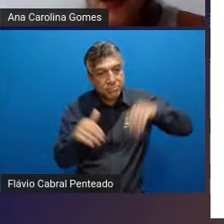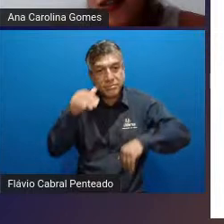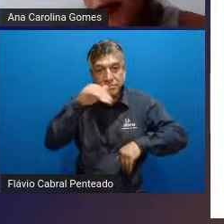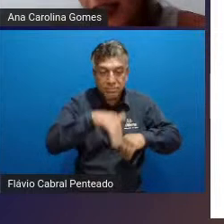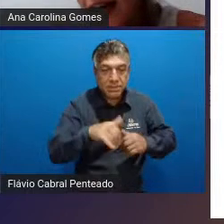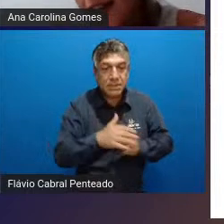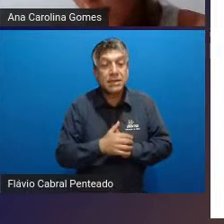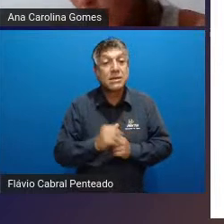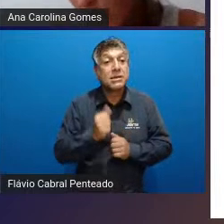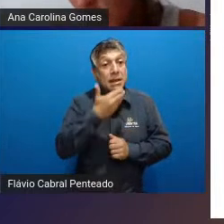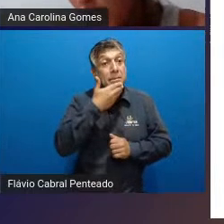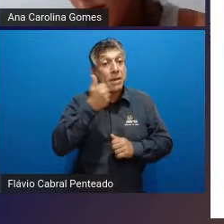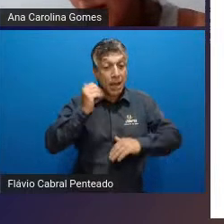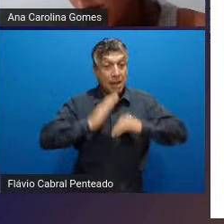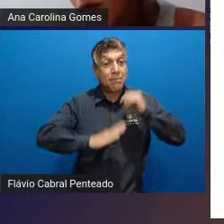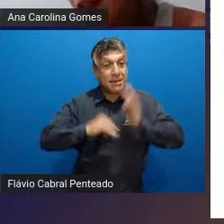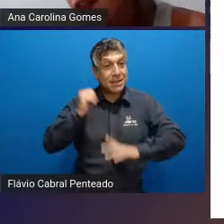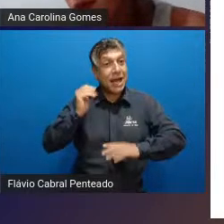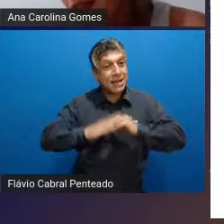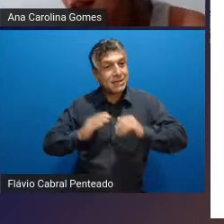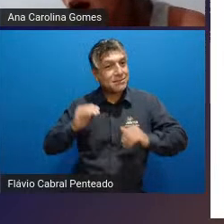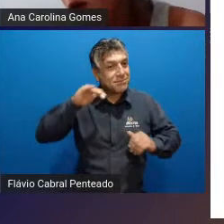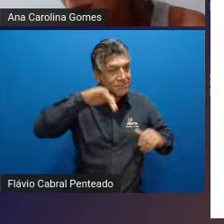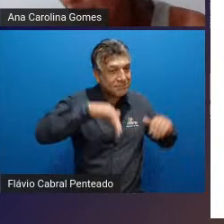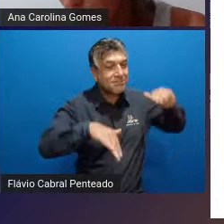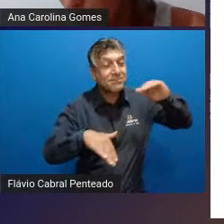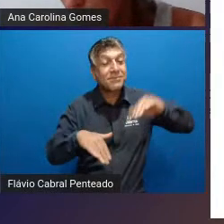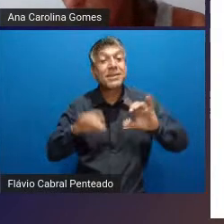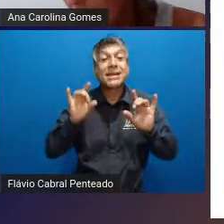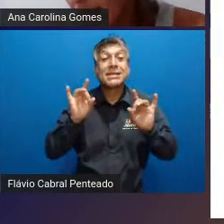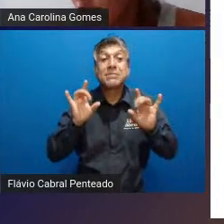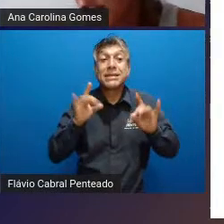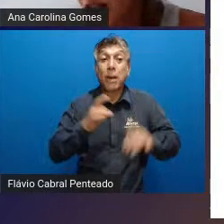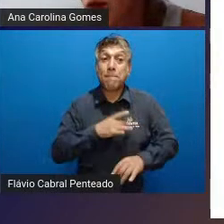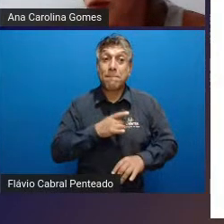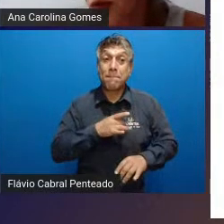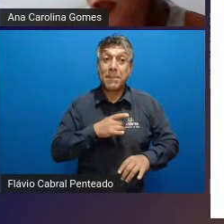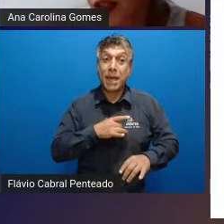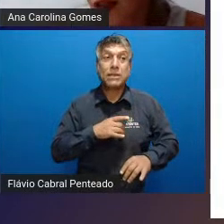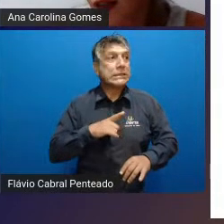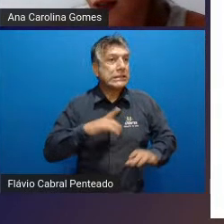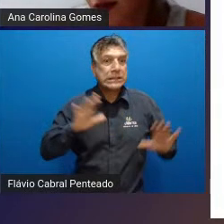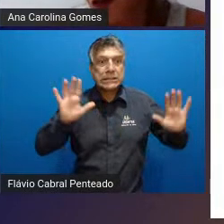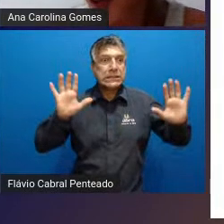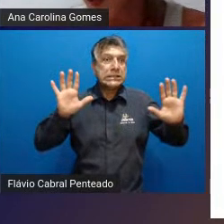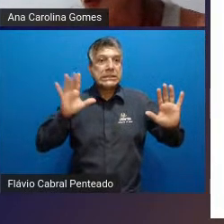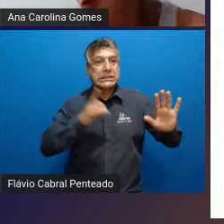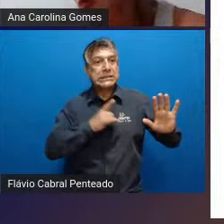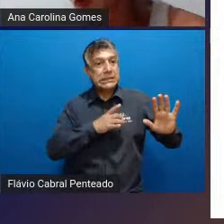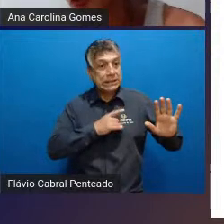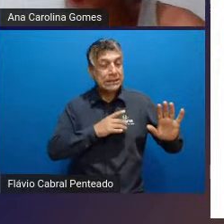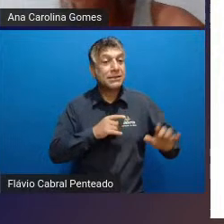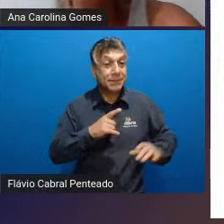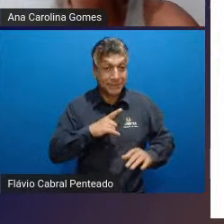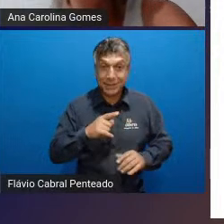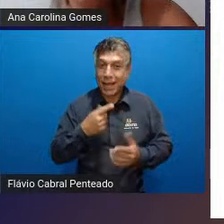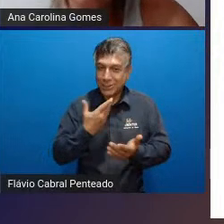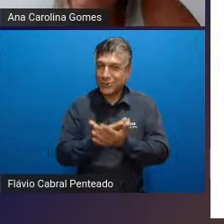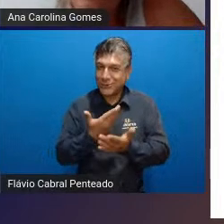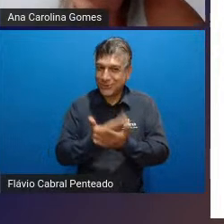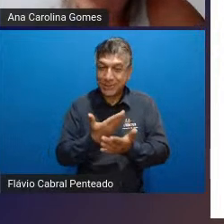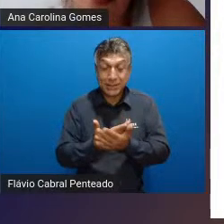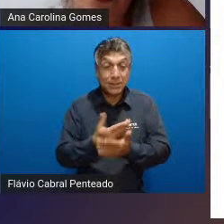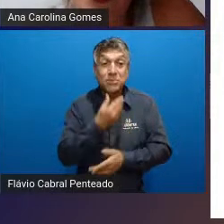melhora nas habilidades aquáticas mesmo em especial o medo tinha alunos que fala ali no estudo tinha